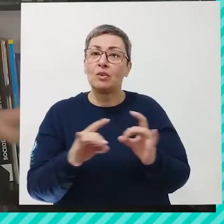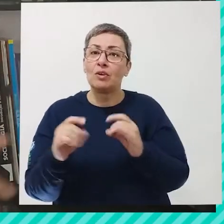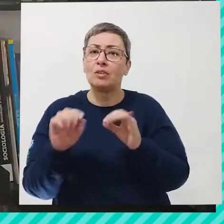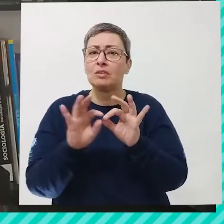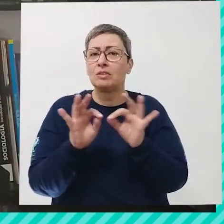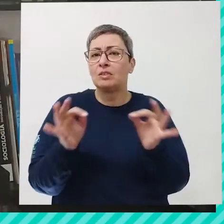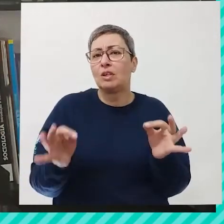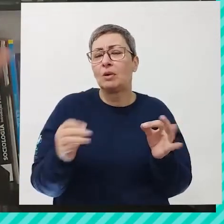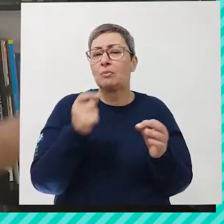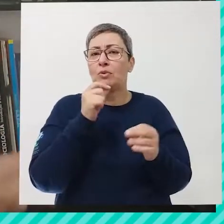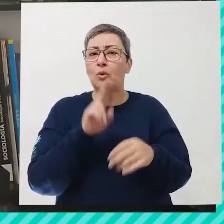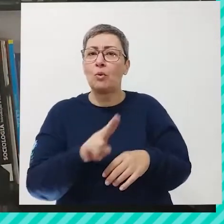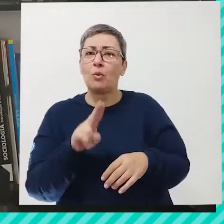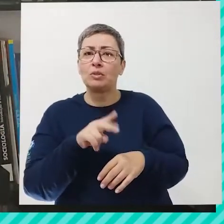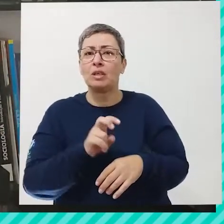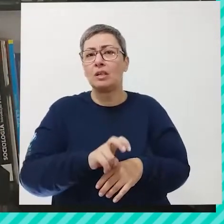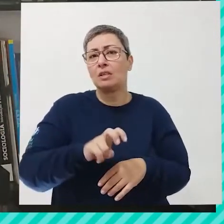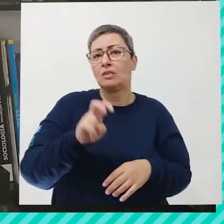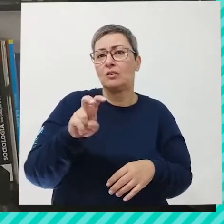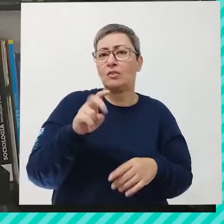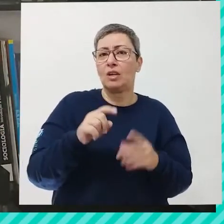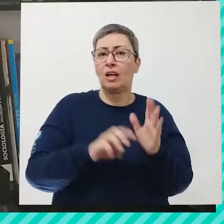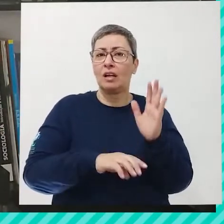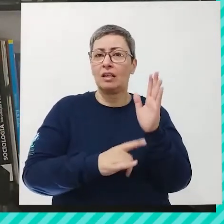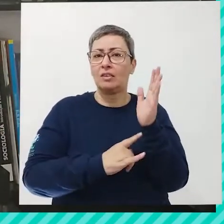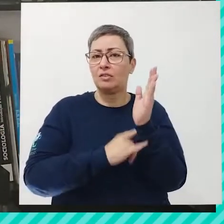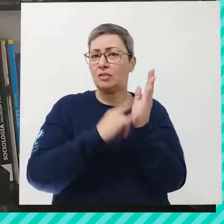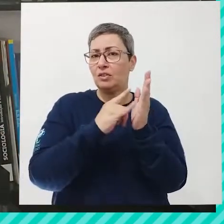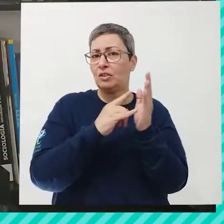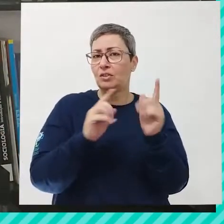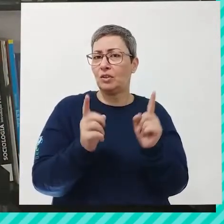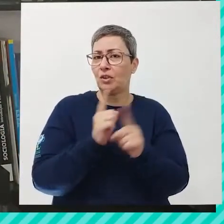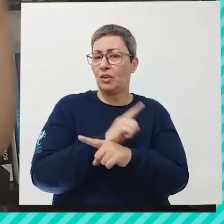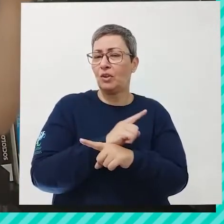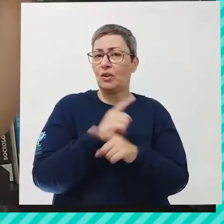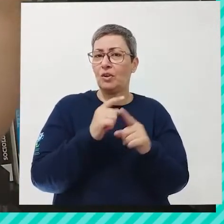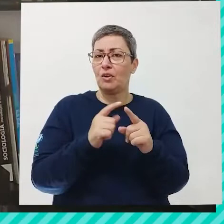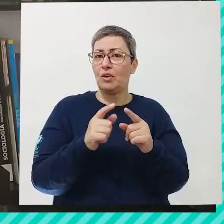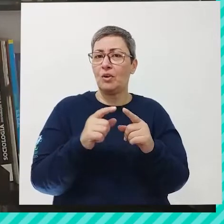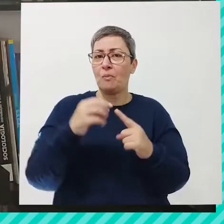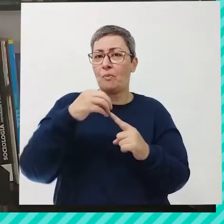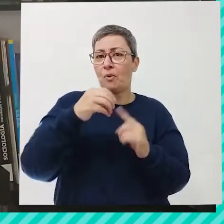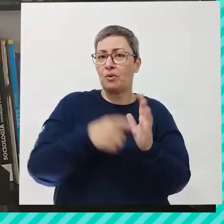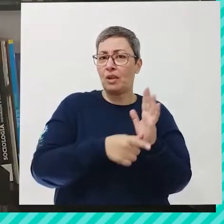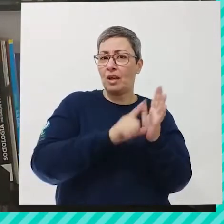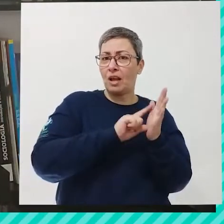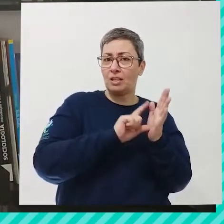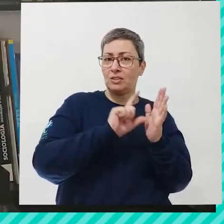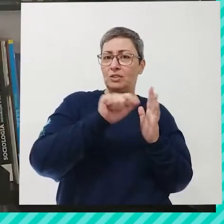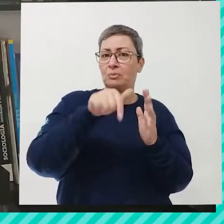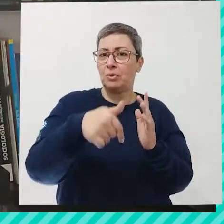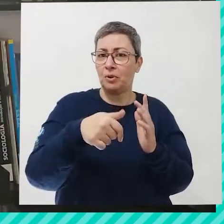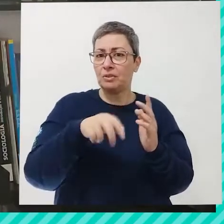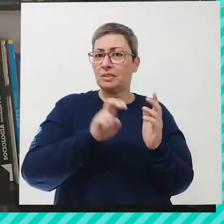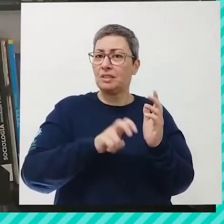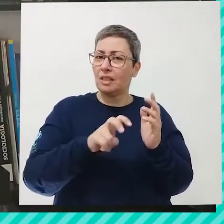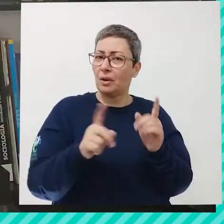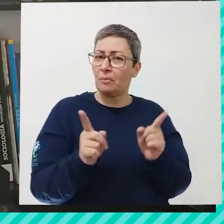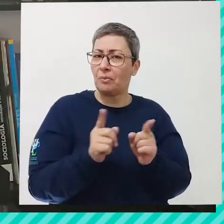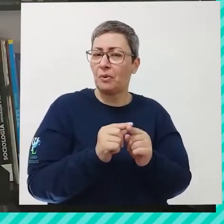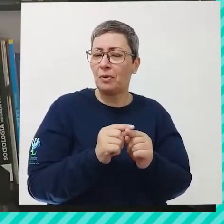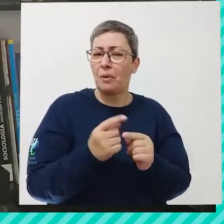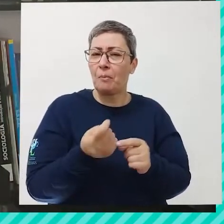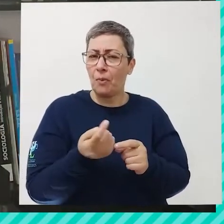simples, como utilizar escadas ao invés de elevadores, ou descer um ponto de ônibus antes ou depois, né? Para dar uma caminhadinha.